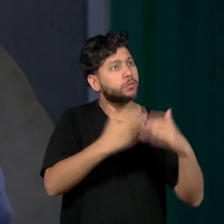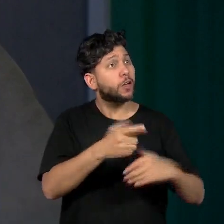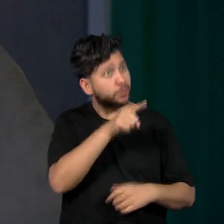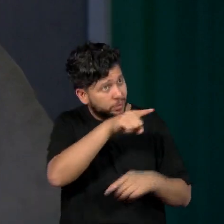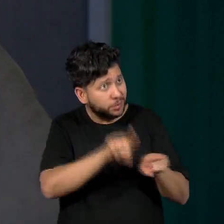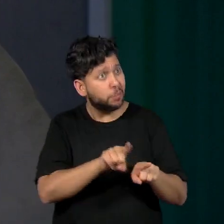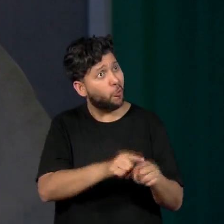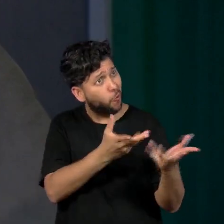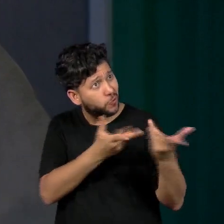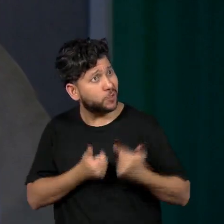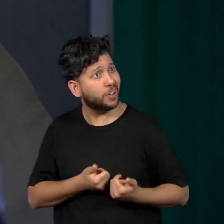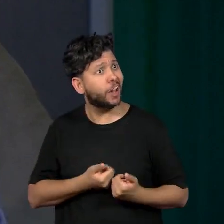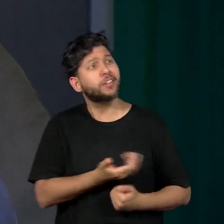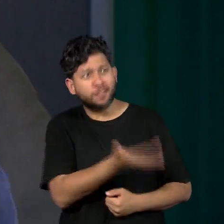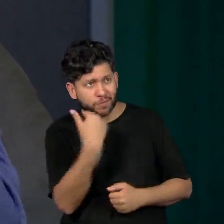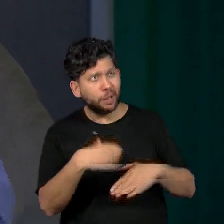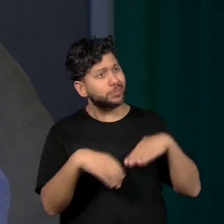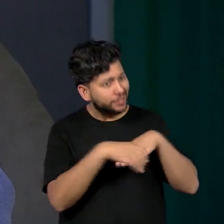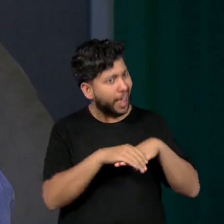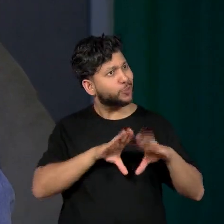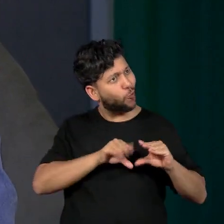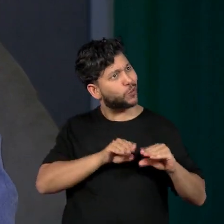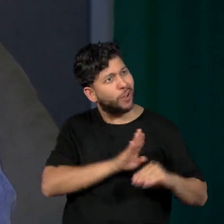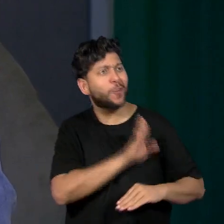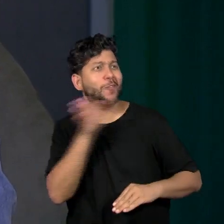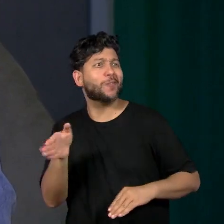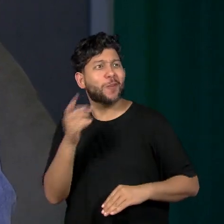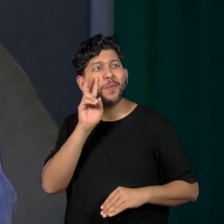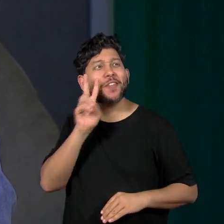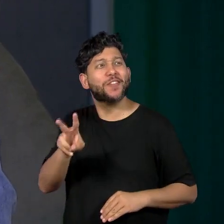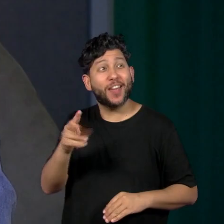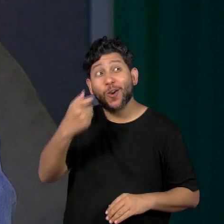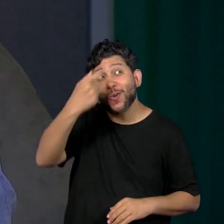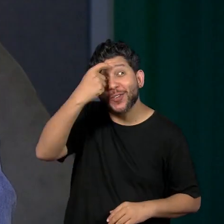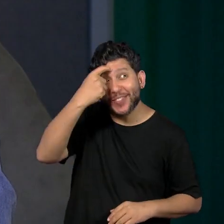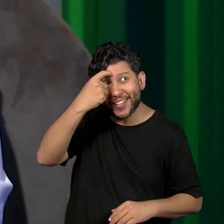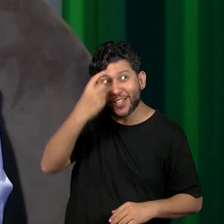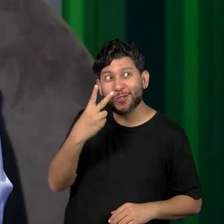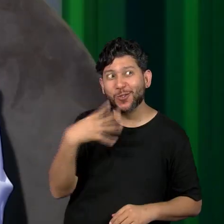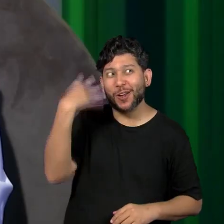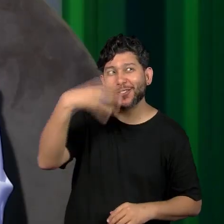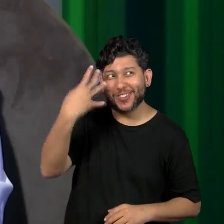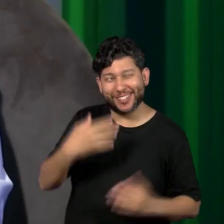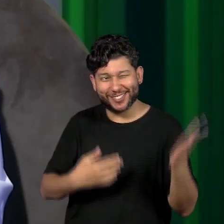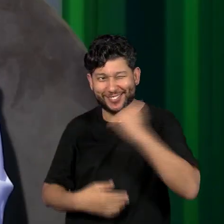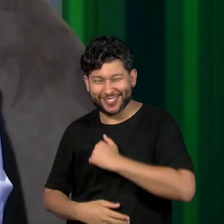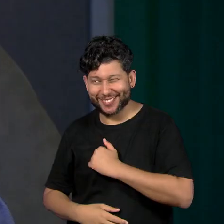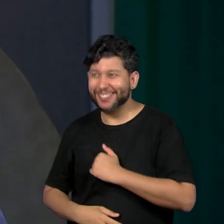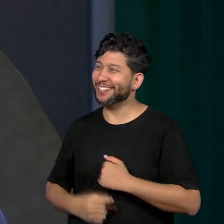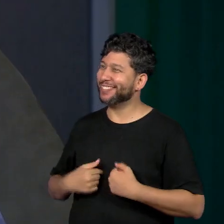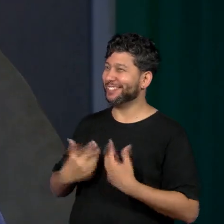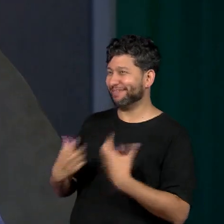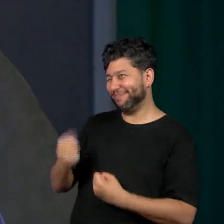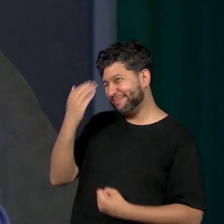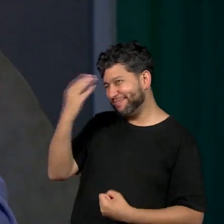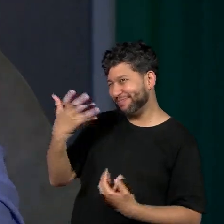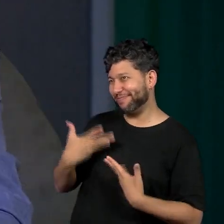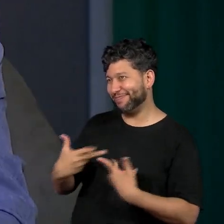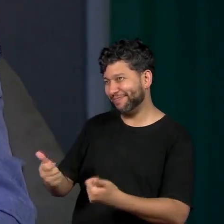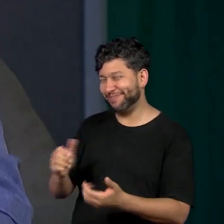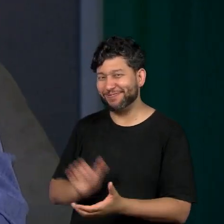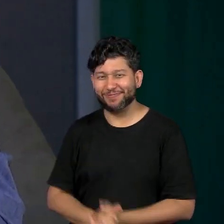convidada para pôr um tênis confortável e vir curtir a virada da consciência e a Flink Samba, tá bom? Estou pronta. Muito bem. Obrigada pelo convite.